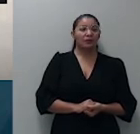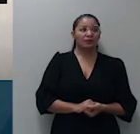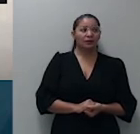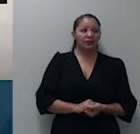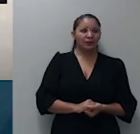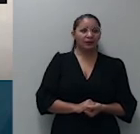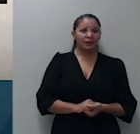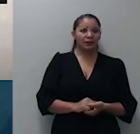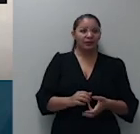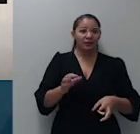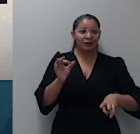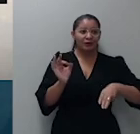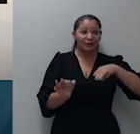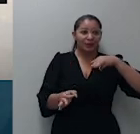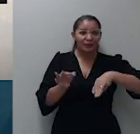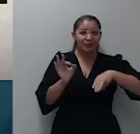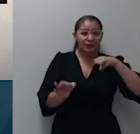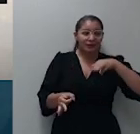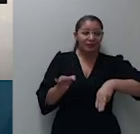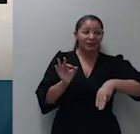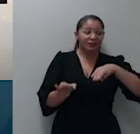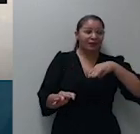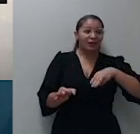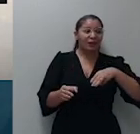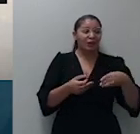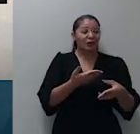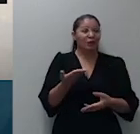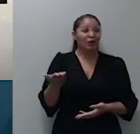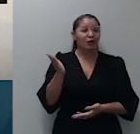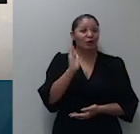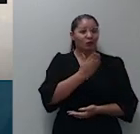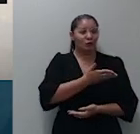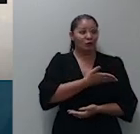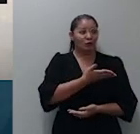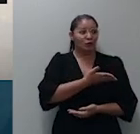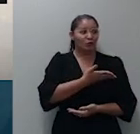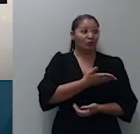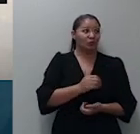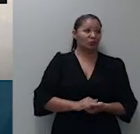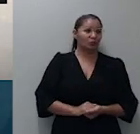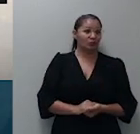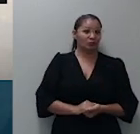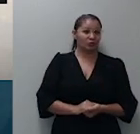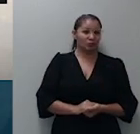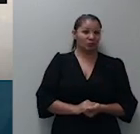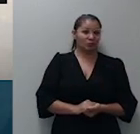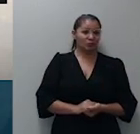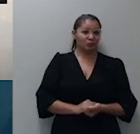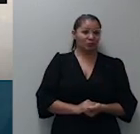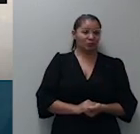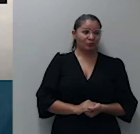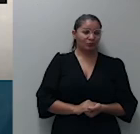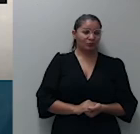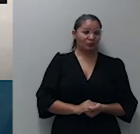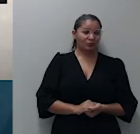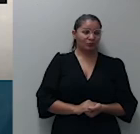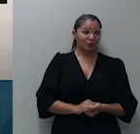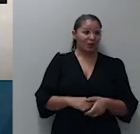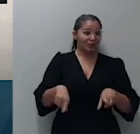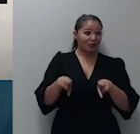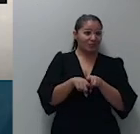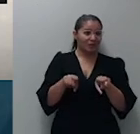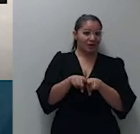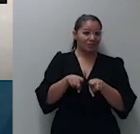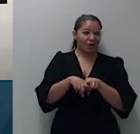tarde a todos os colegas e também aos servidores, aos senhores advogados e